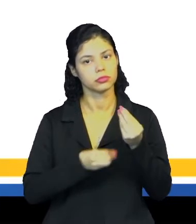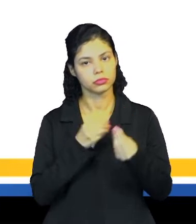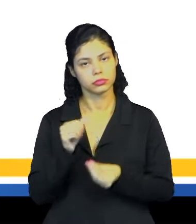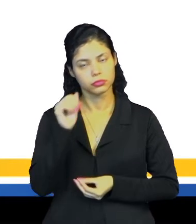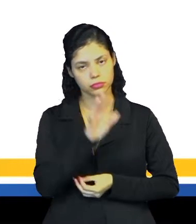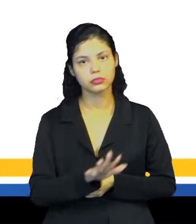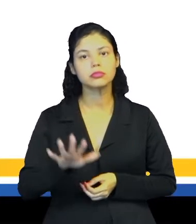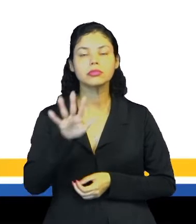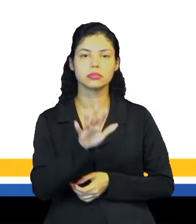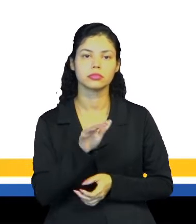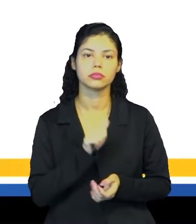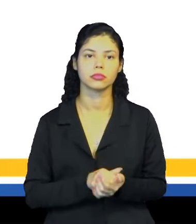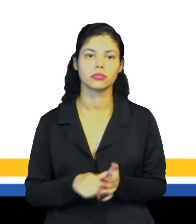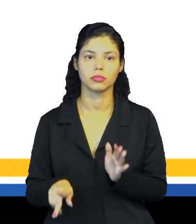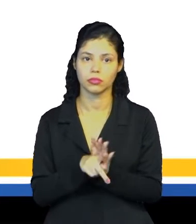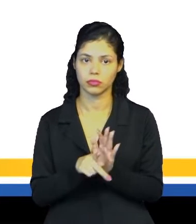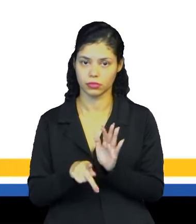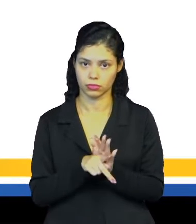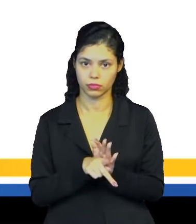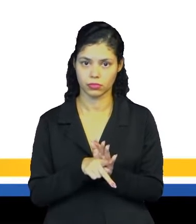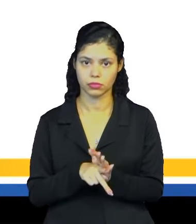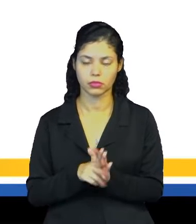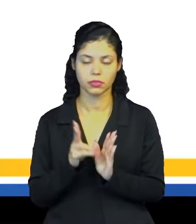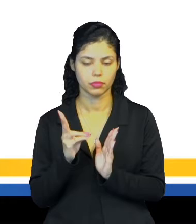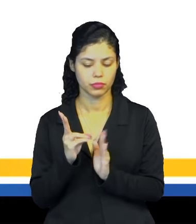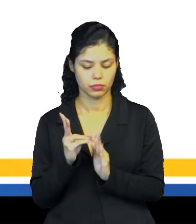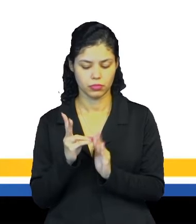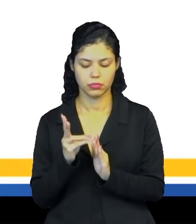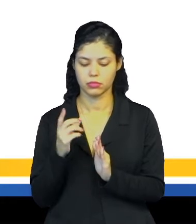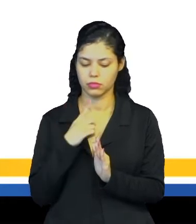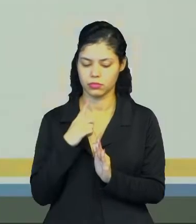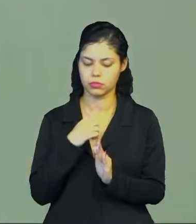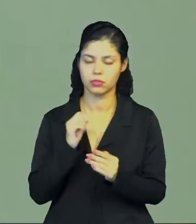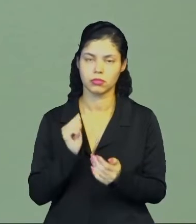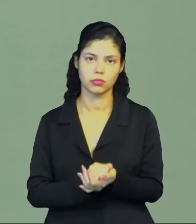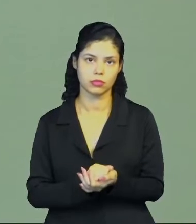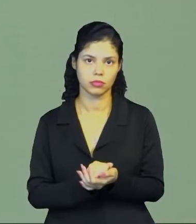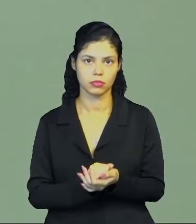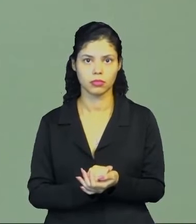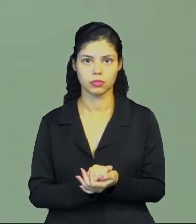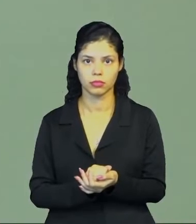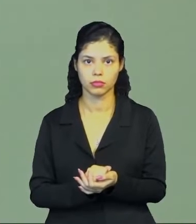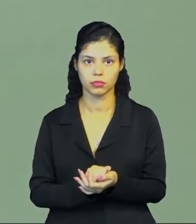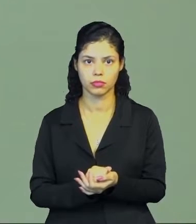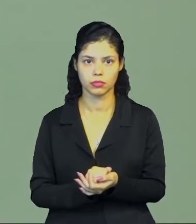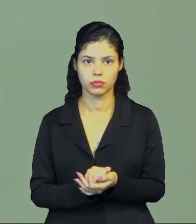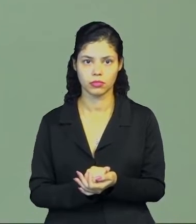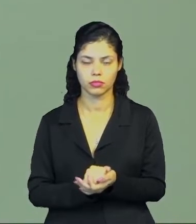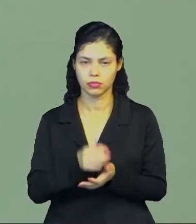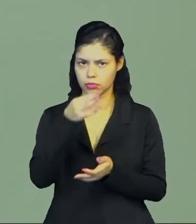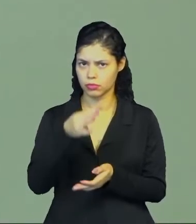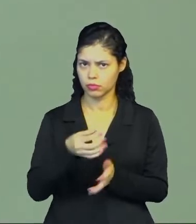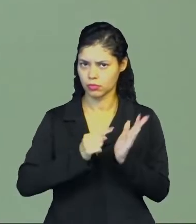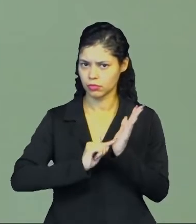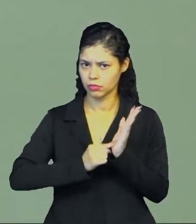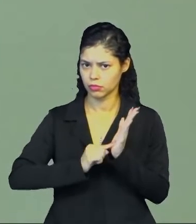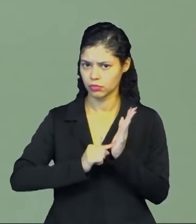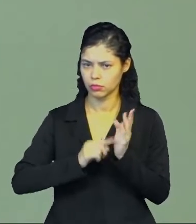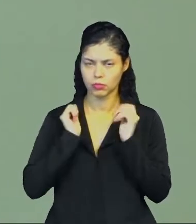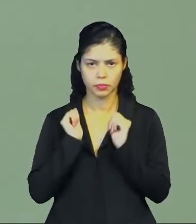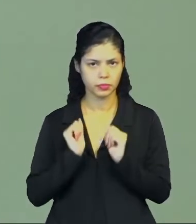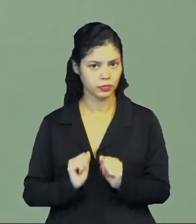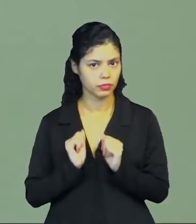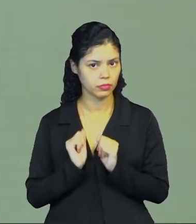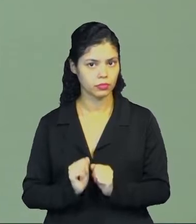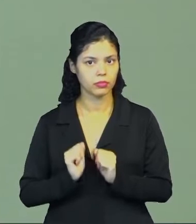A gente sabe que os próprios, os índios, eles têm um certo ponto onde a gente